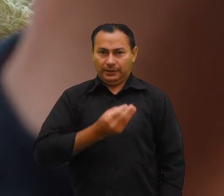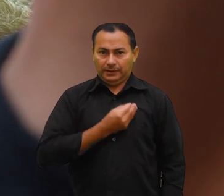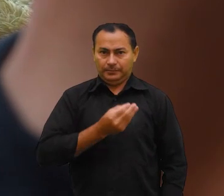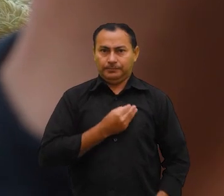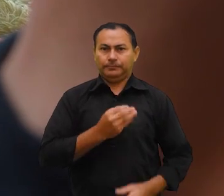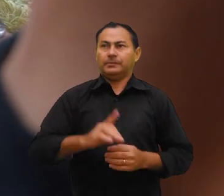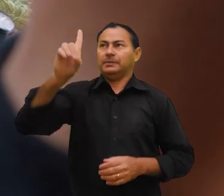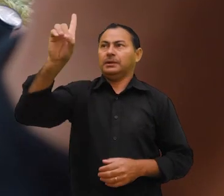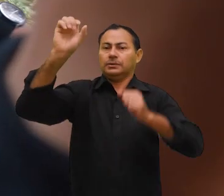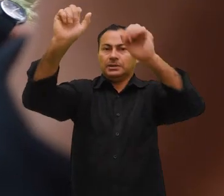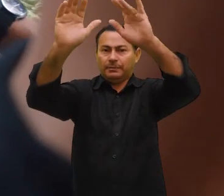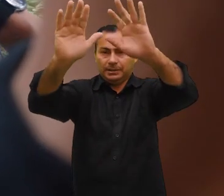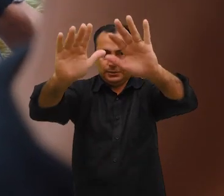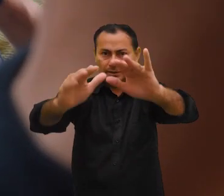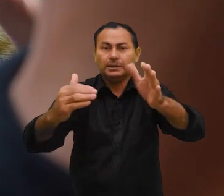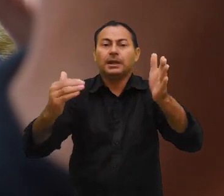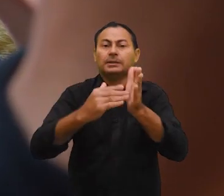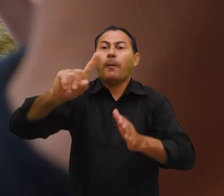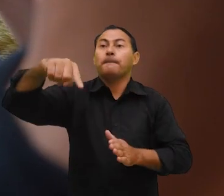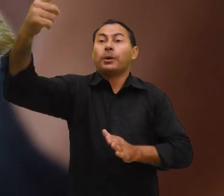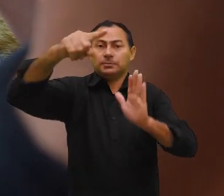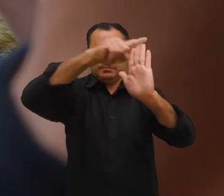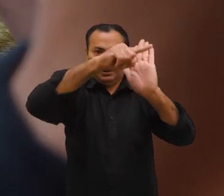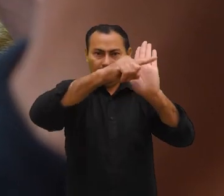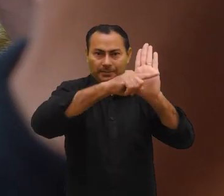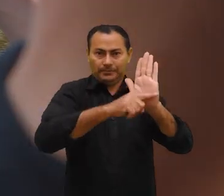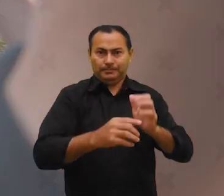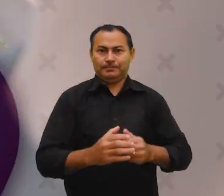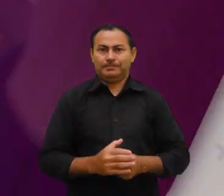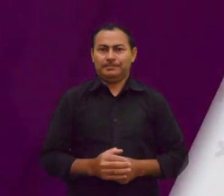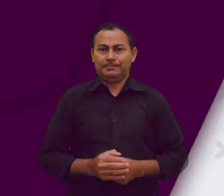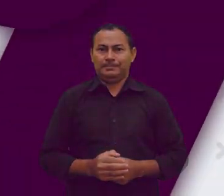caminhada. Deus lhe abençoe. Até o próximo programa.